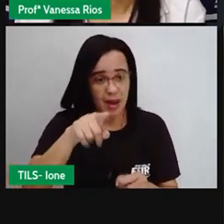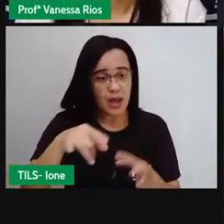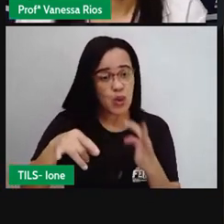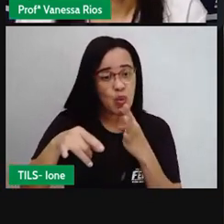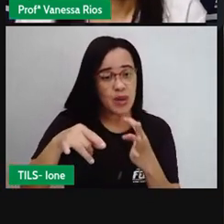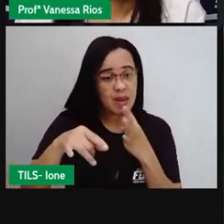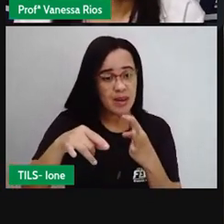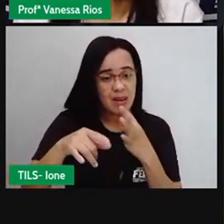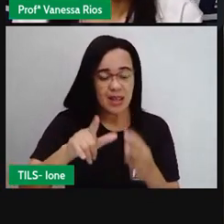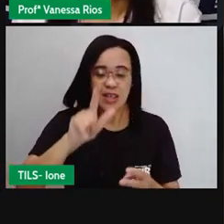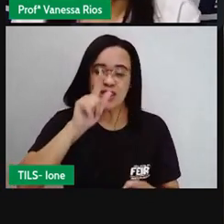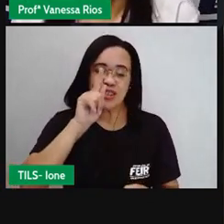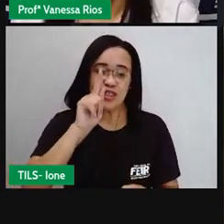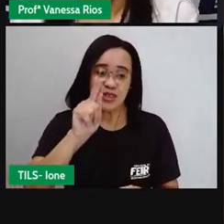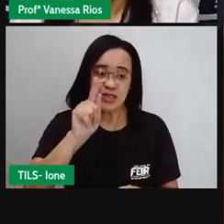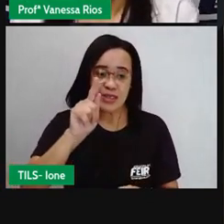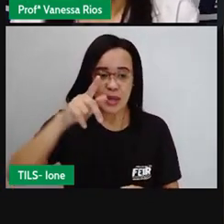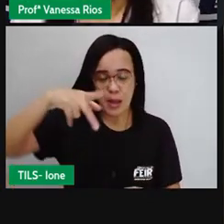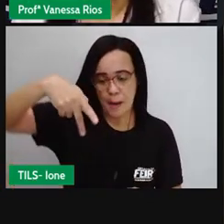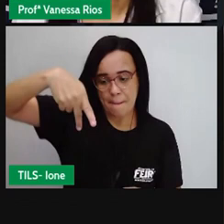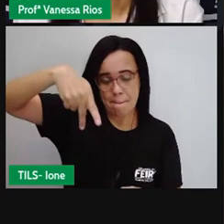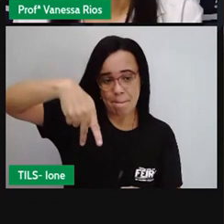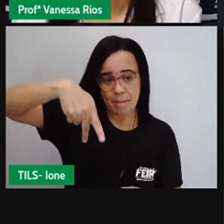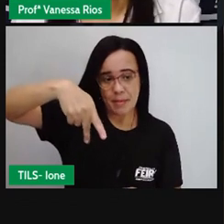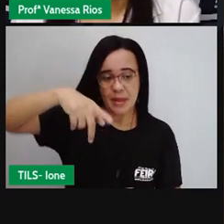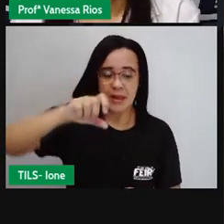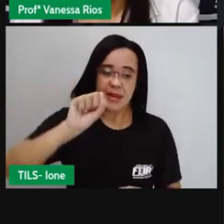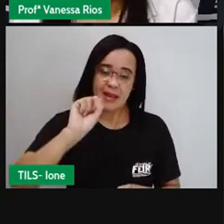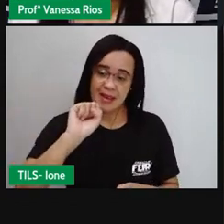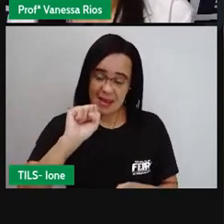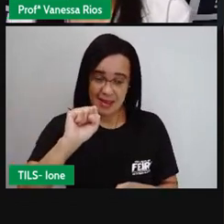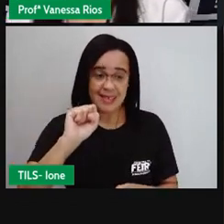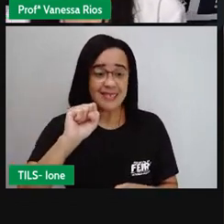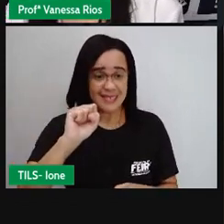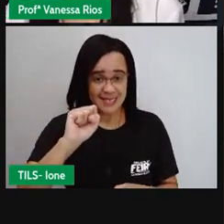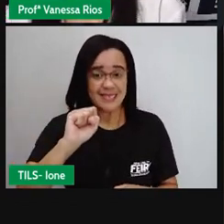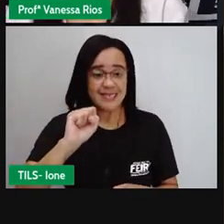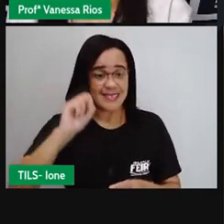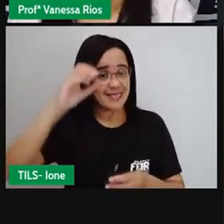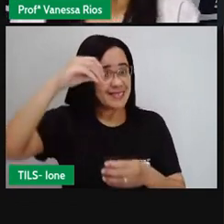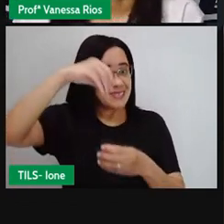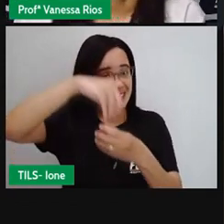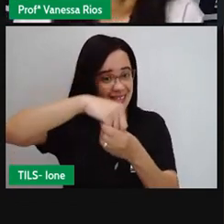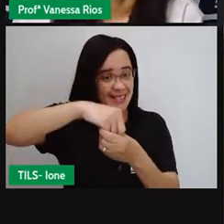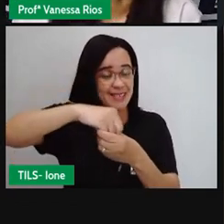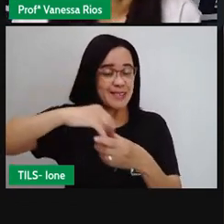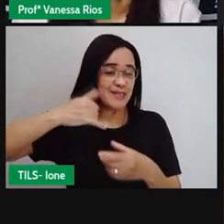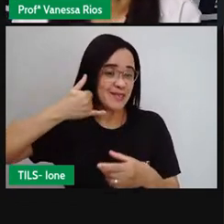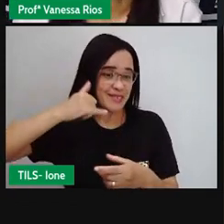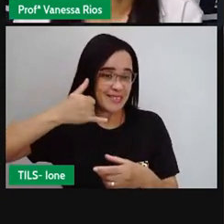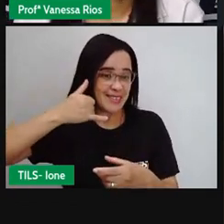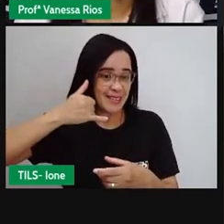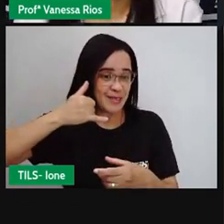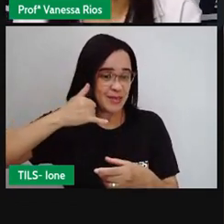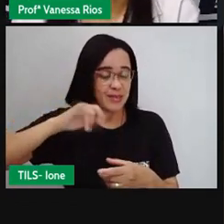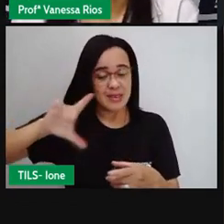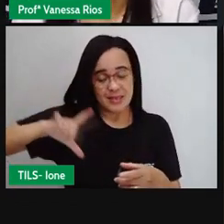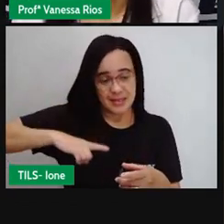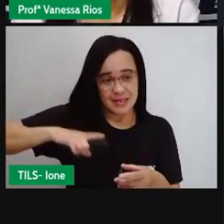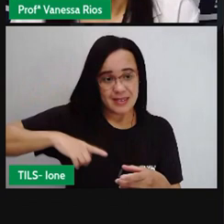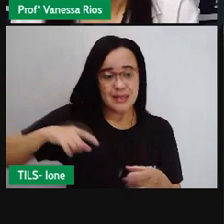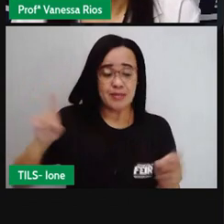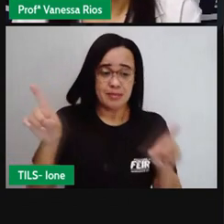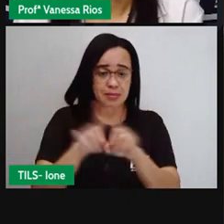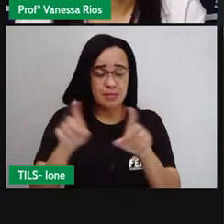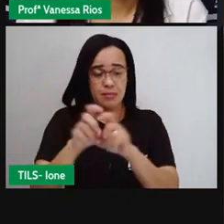outro equipamento de localização instalados hoje aí no celular, mas também no computador, em outros aparelhos, não